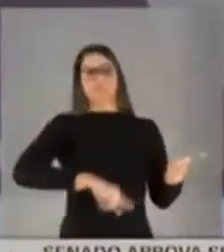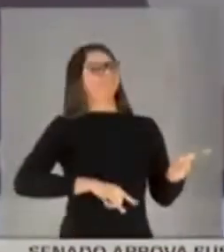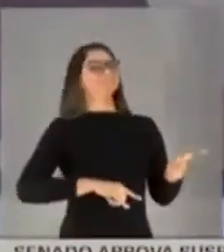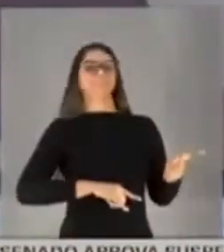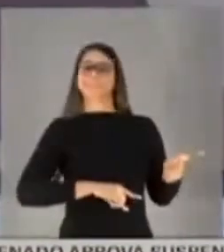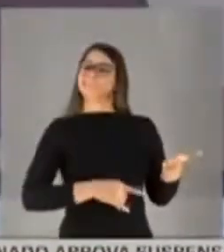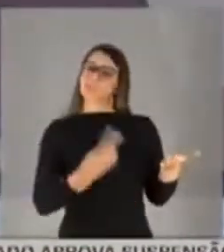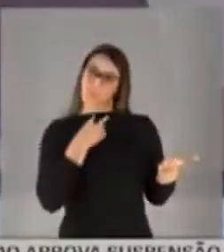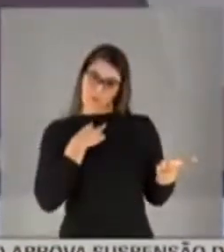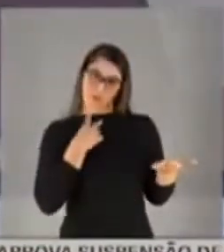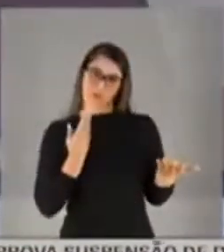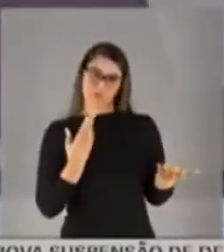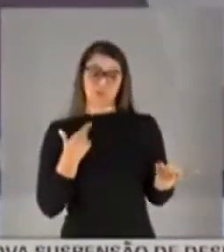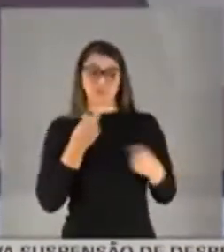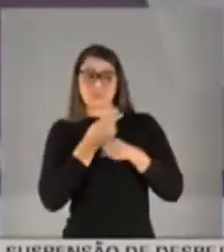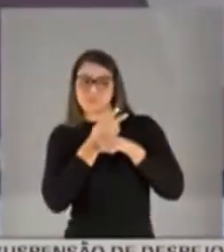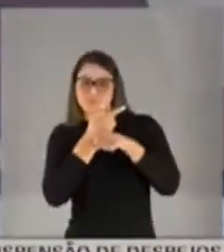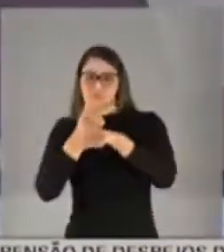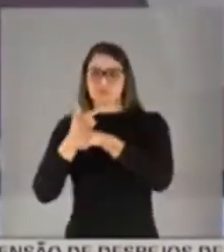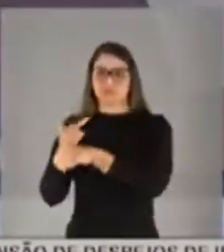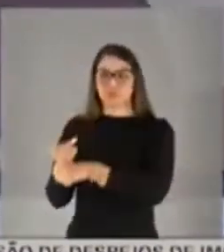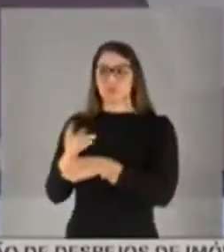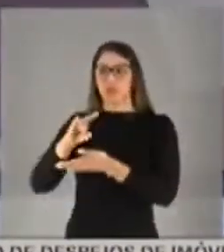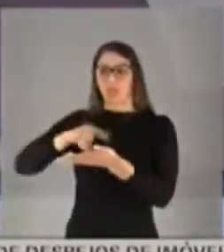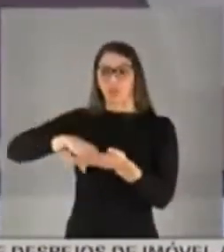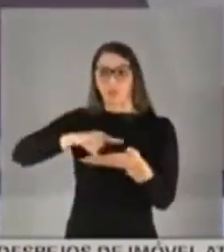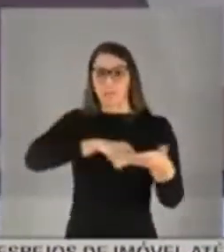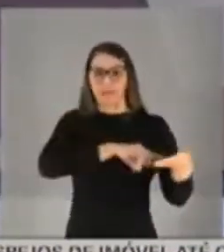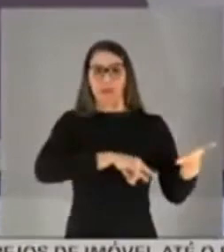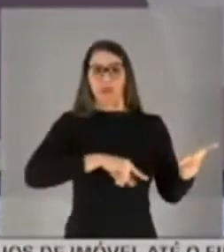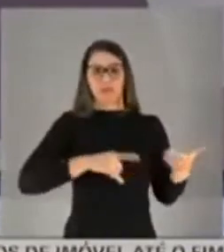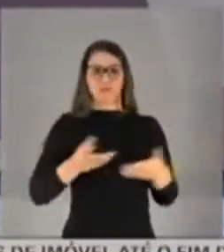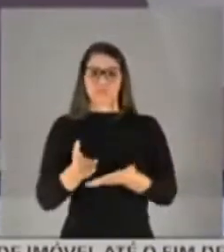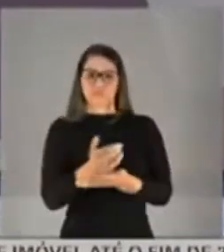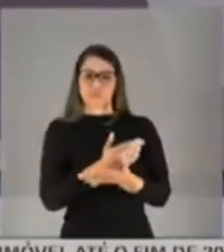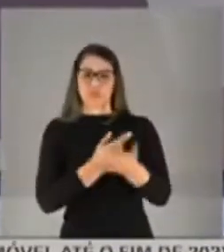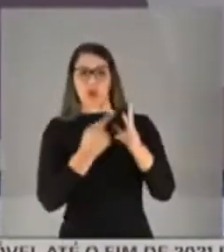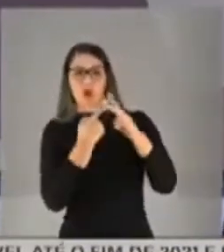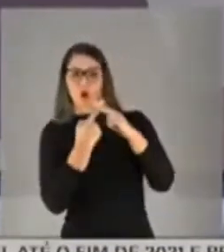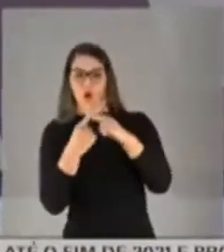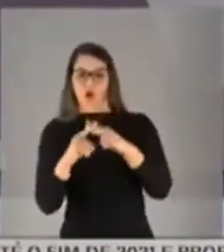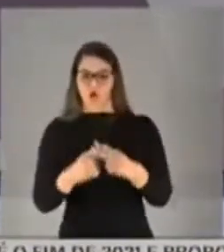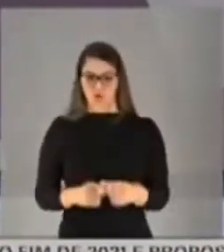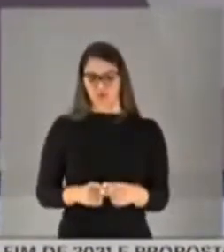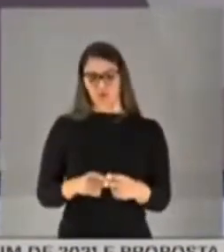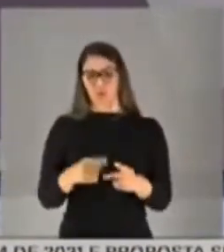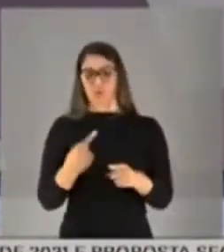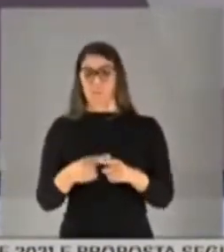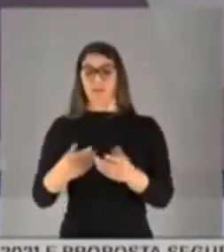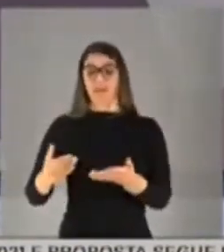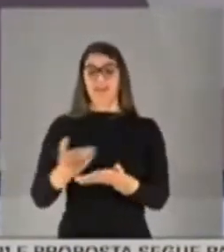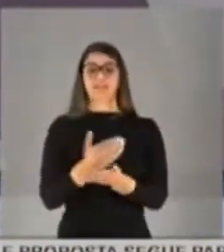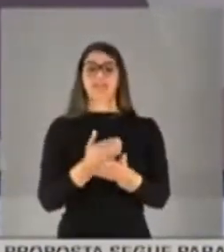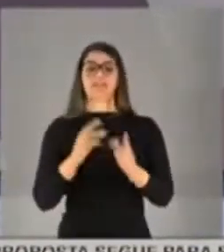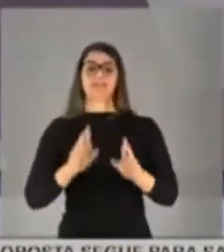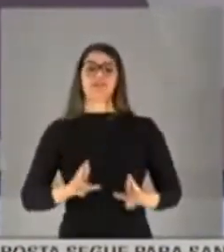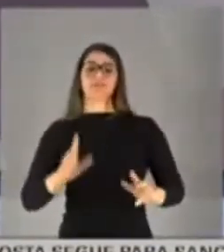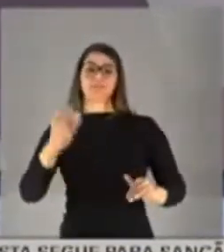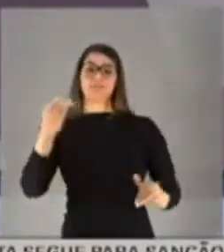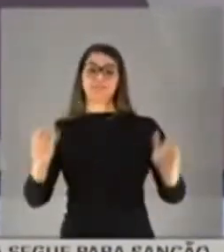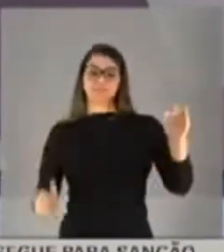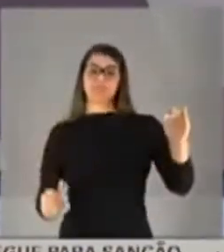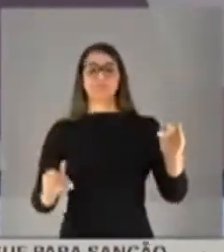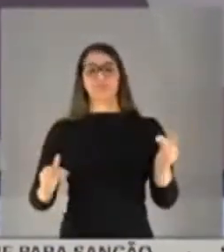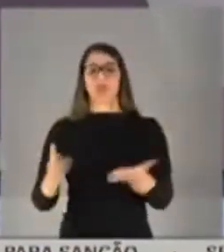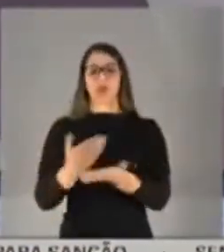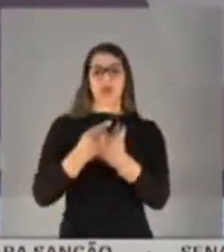duas fontes de informação sobre morte no Brasil, fez as correções necessárias, porque são bases de dados diferentes e trazido esses